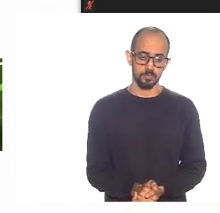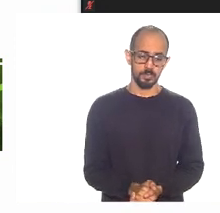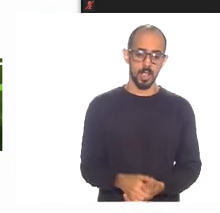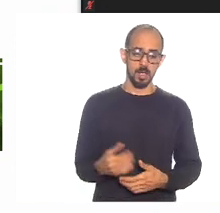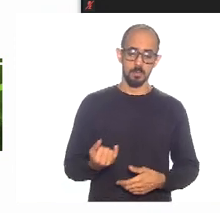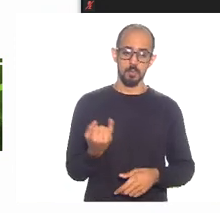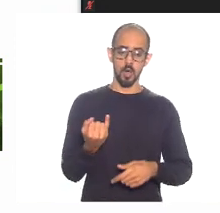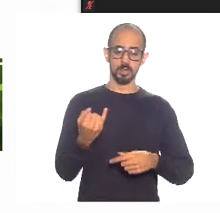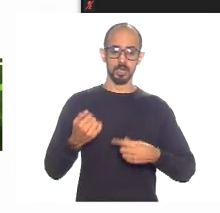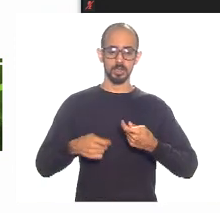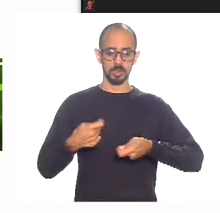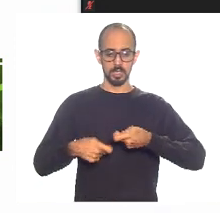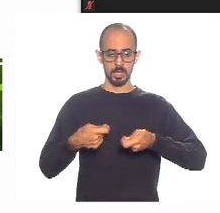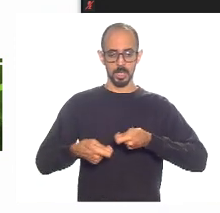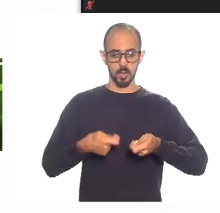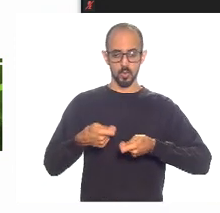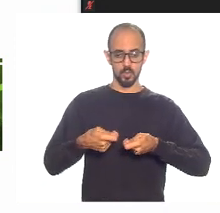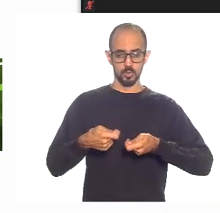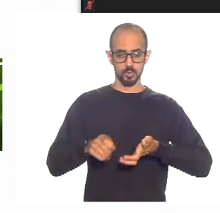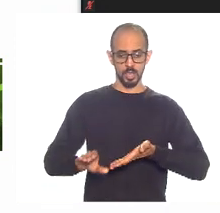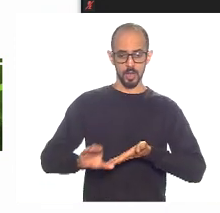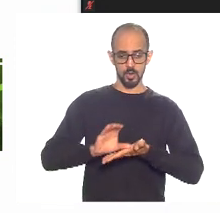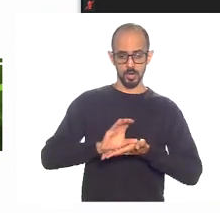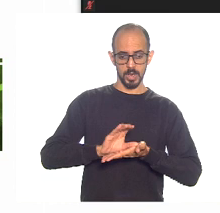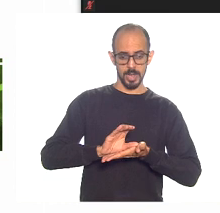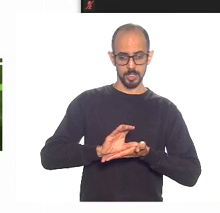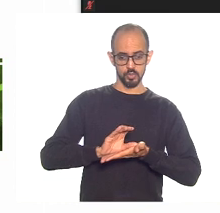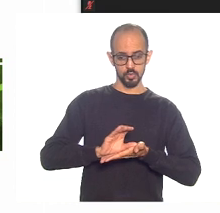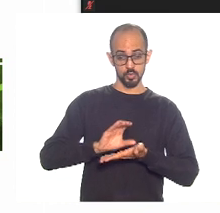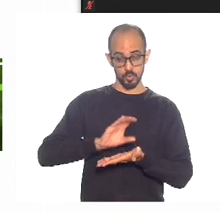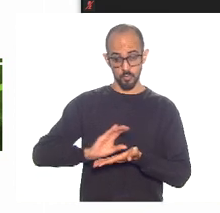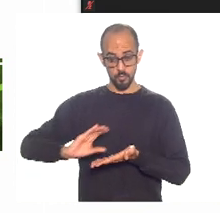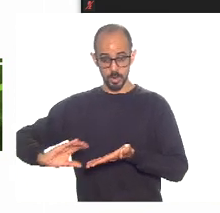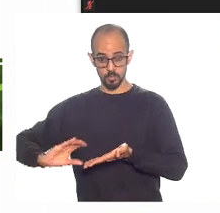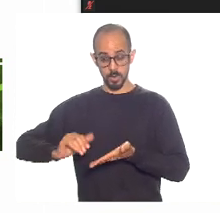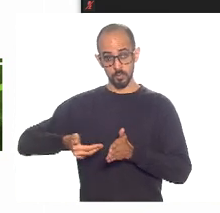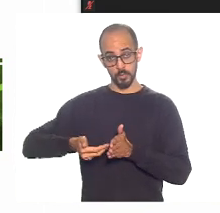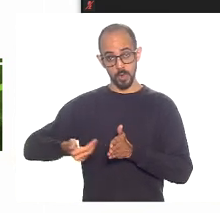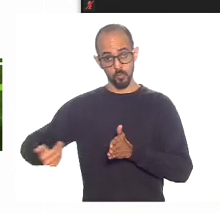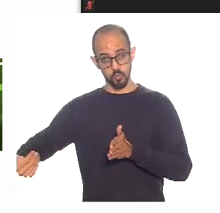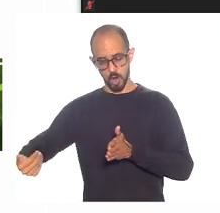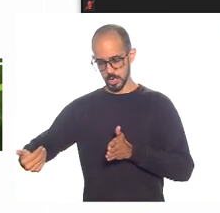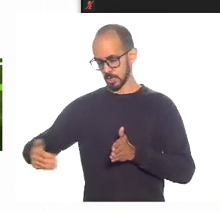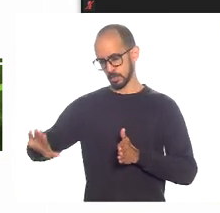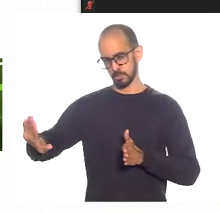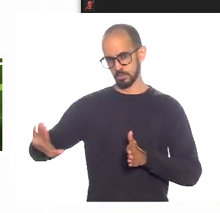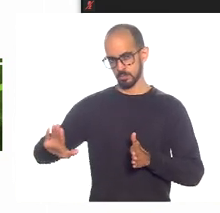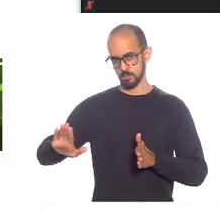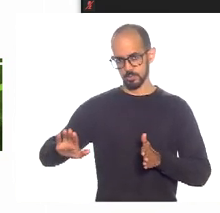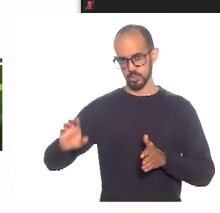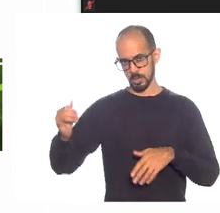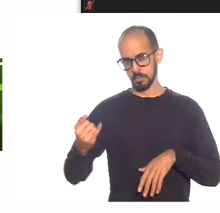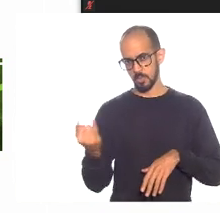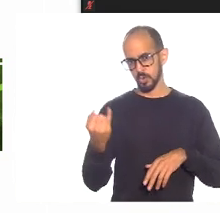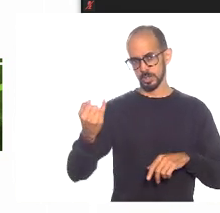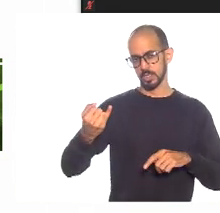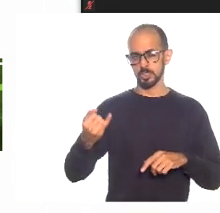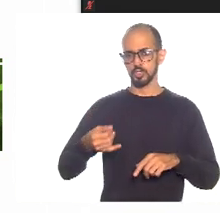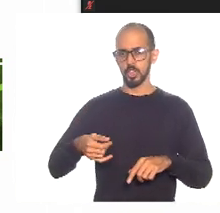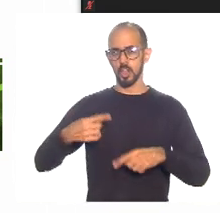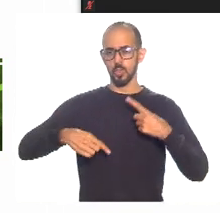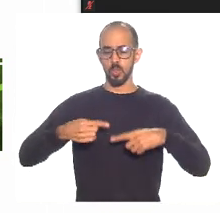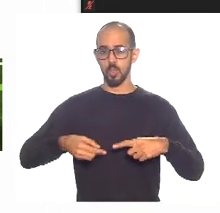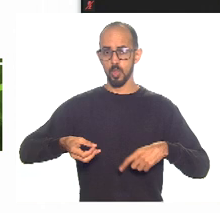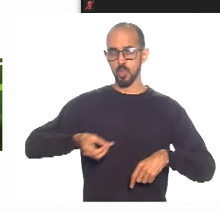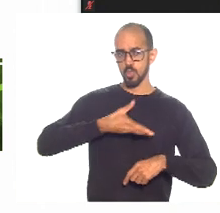É importante negociar que o crédito para investimentos fiquem fora da limitação. Isso é uma coisa muito importante. um debate novo sobre